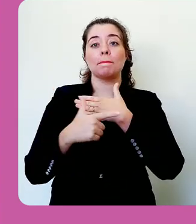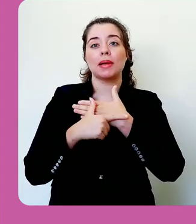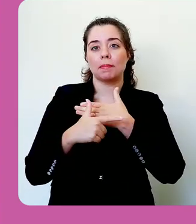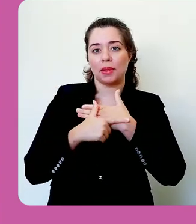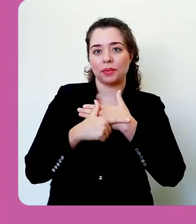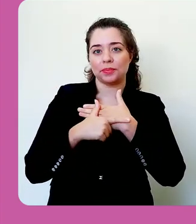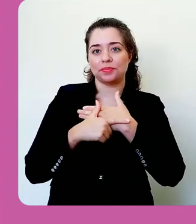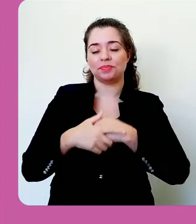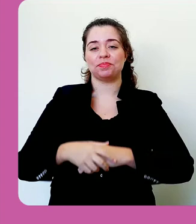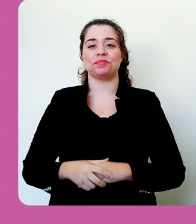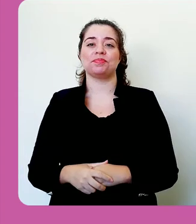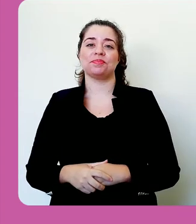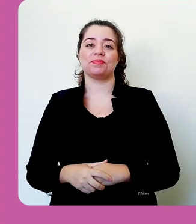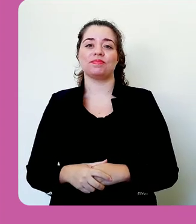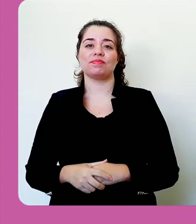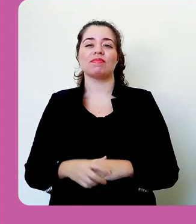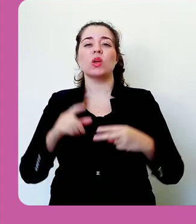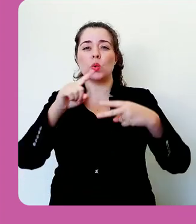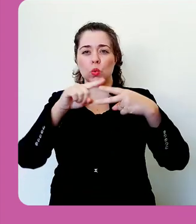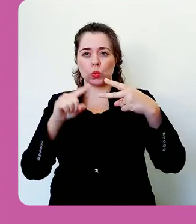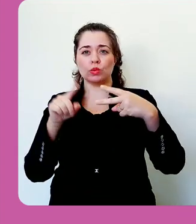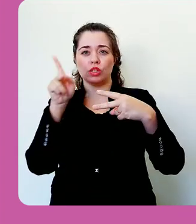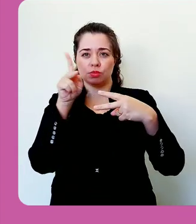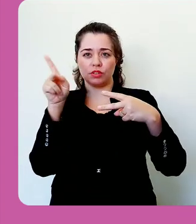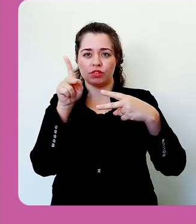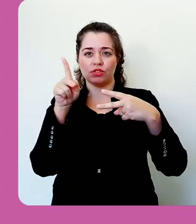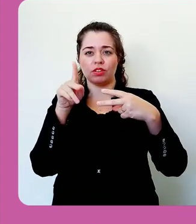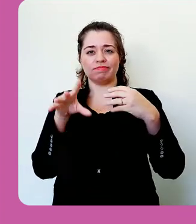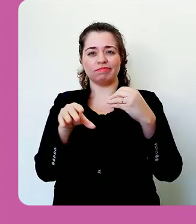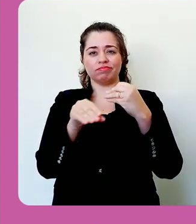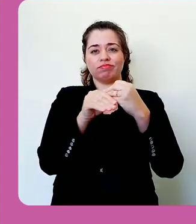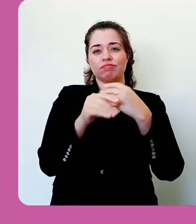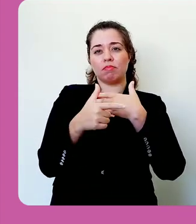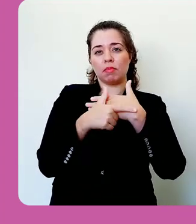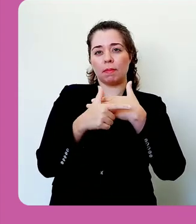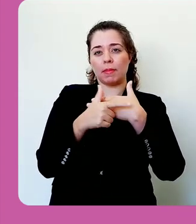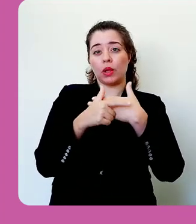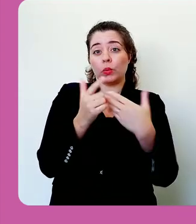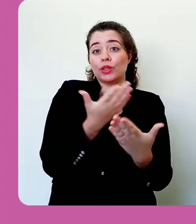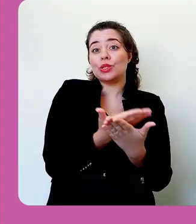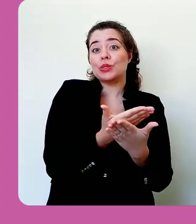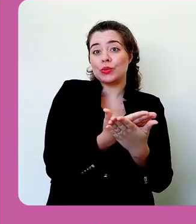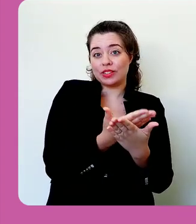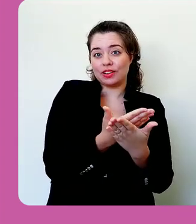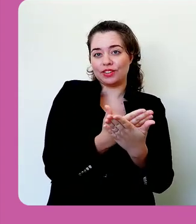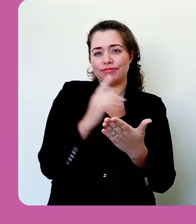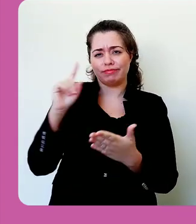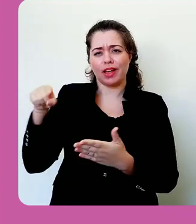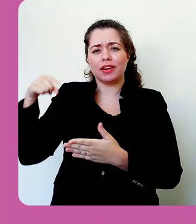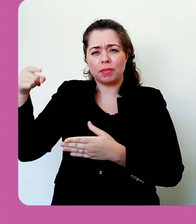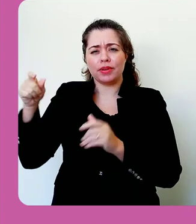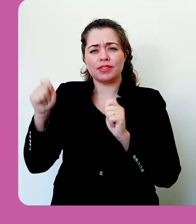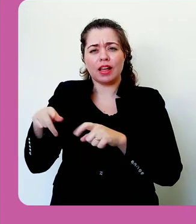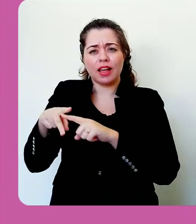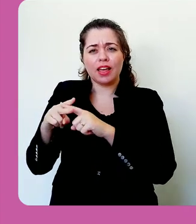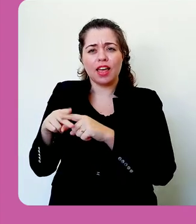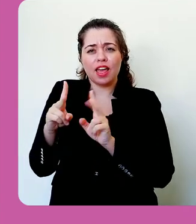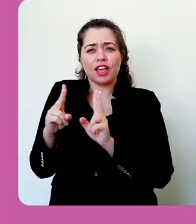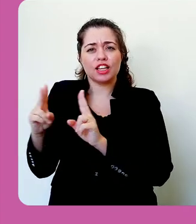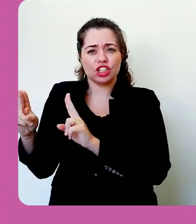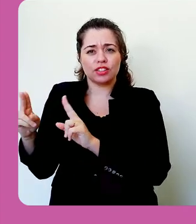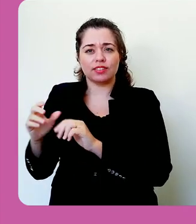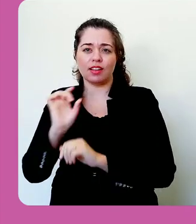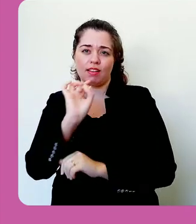atribuir um dos papéis a ele. Nesse caso, eu vou incluí-los como estudantes para que a gente possa fazer a inclusão de